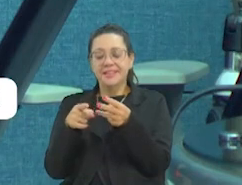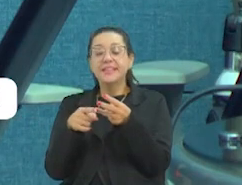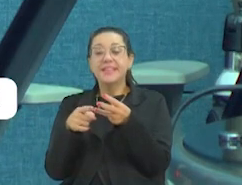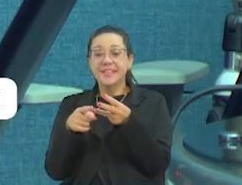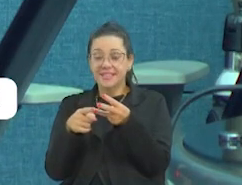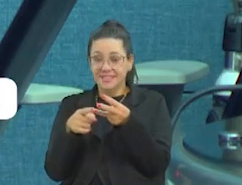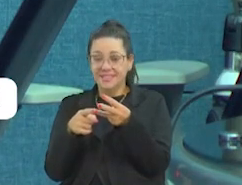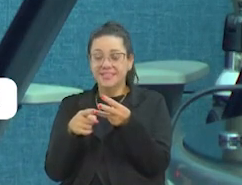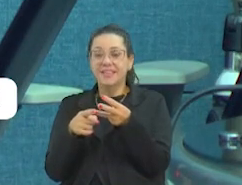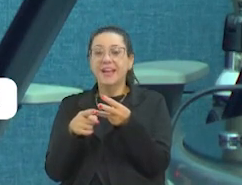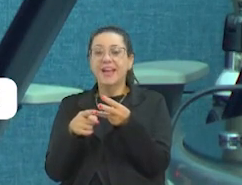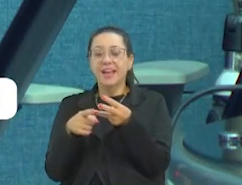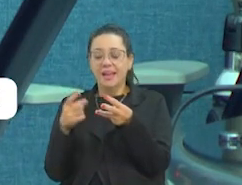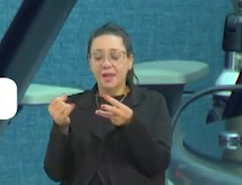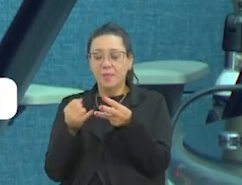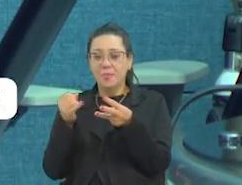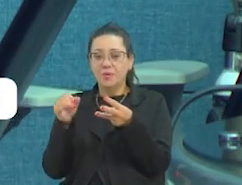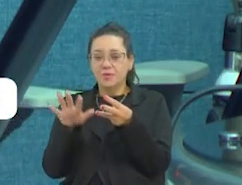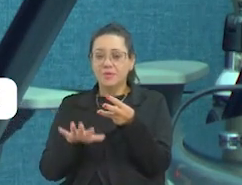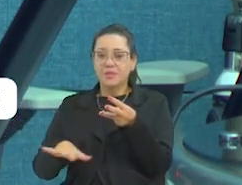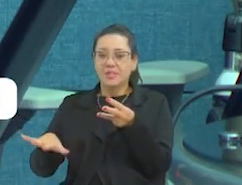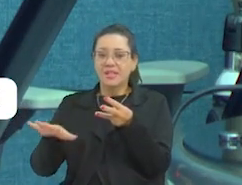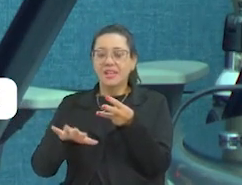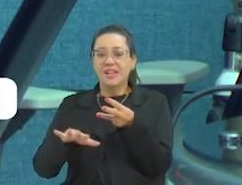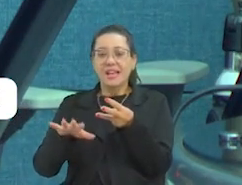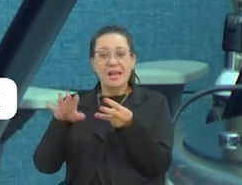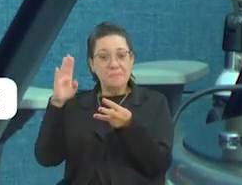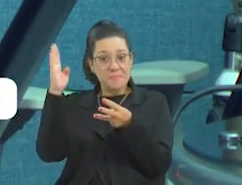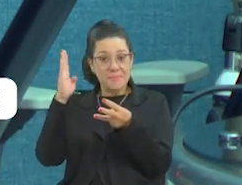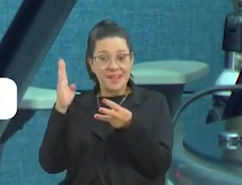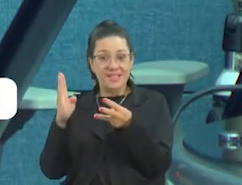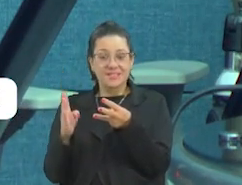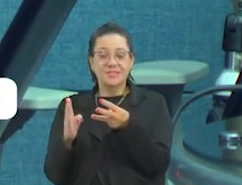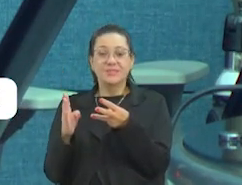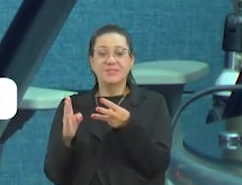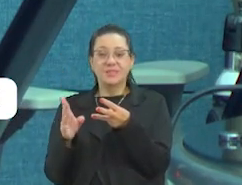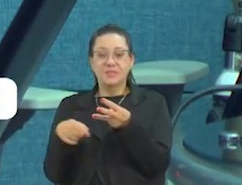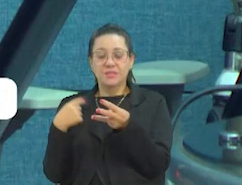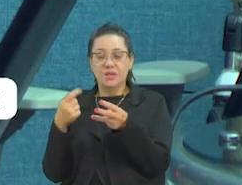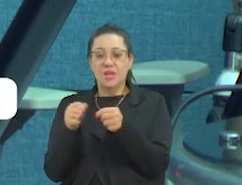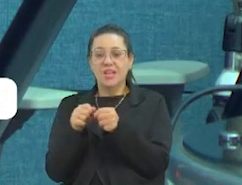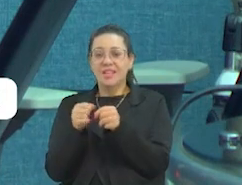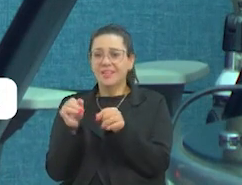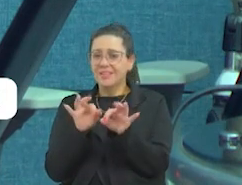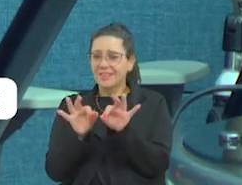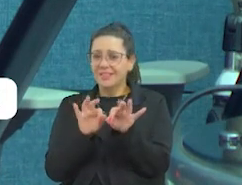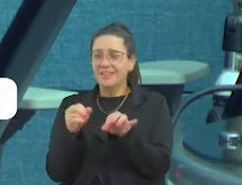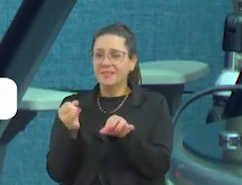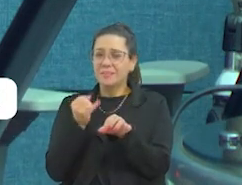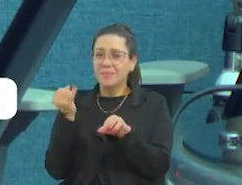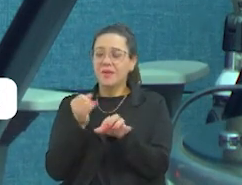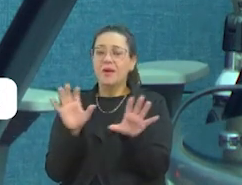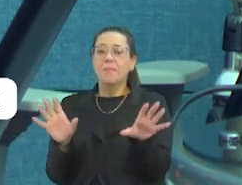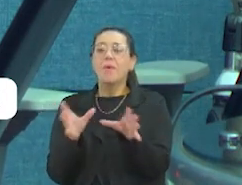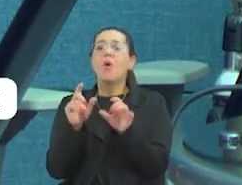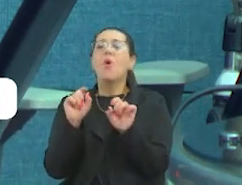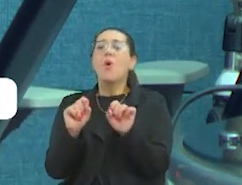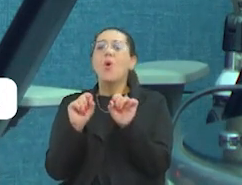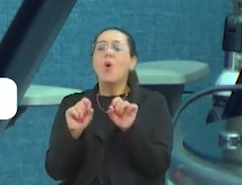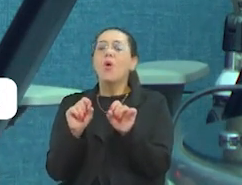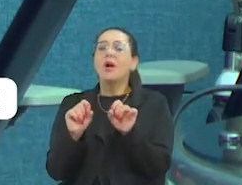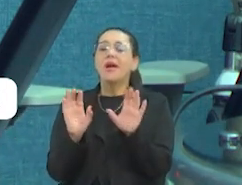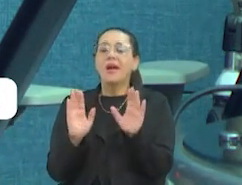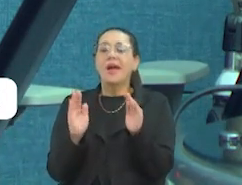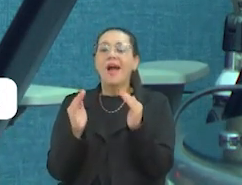nacional. Agora, esse projeto de marketing é realmente para levar o que é Câmara Municipal, o que